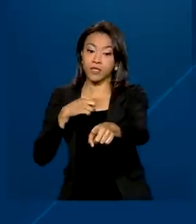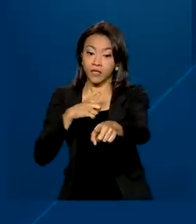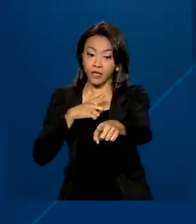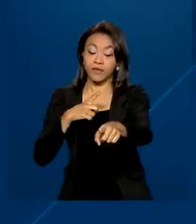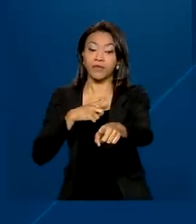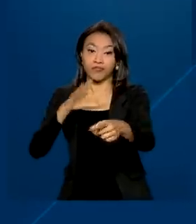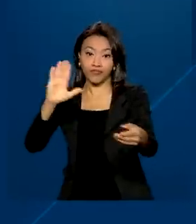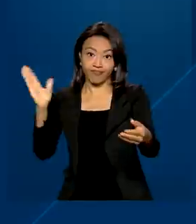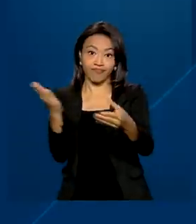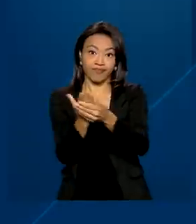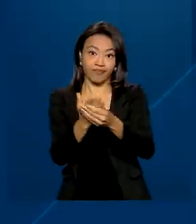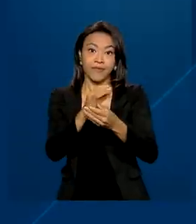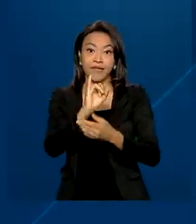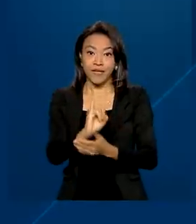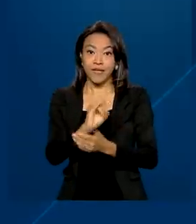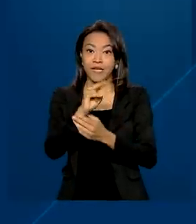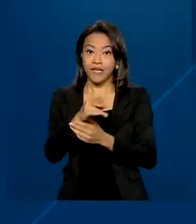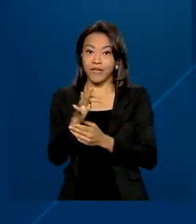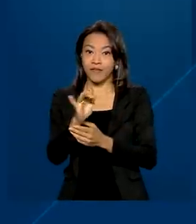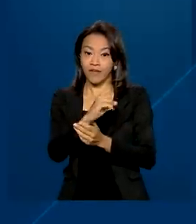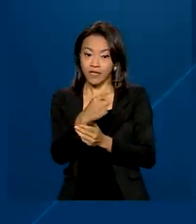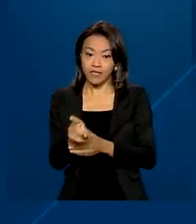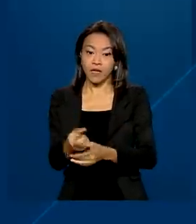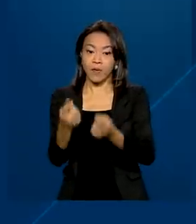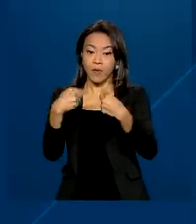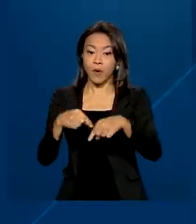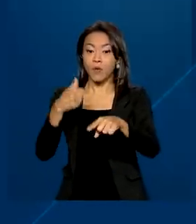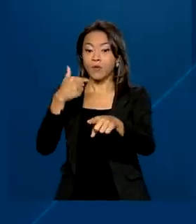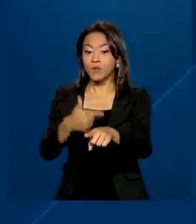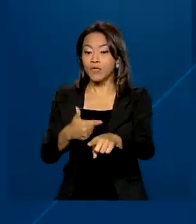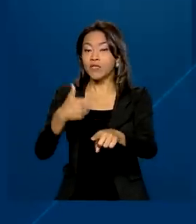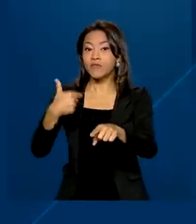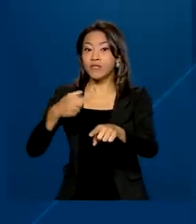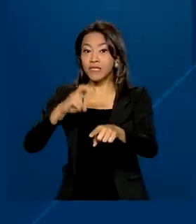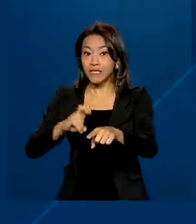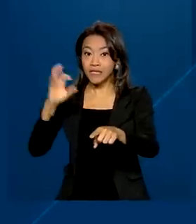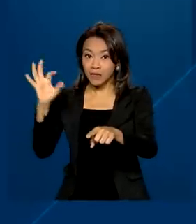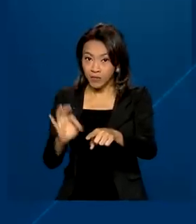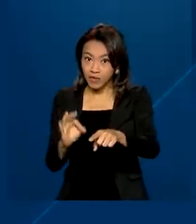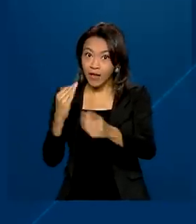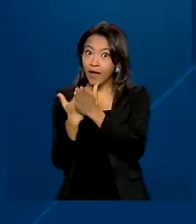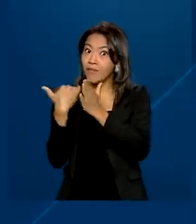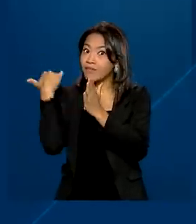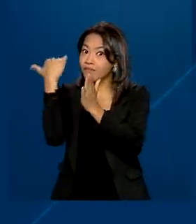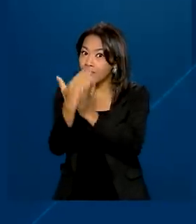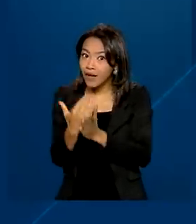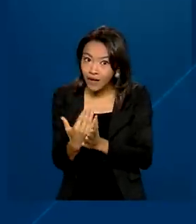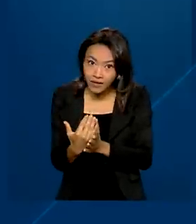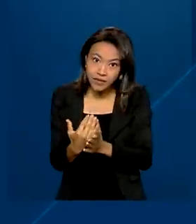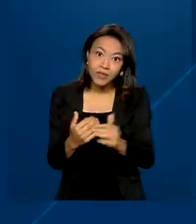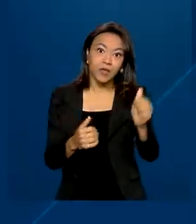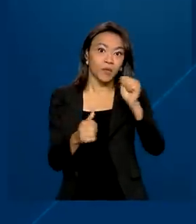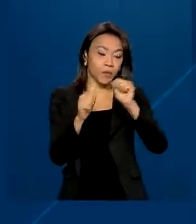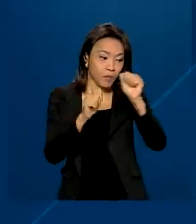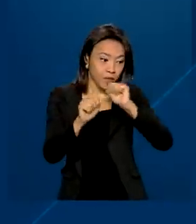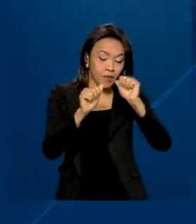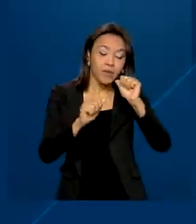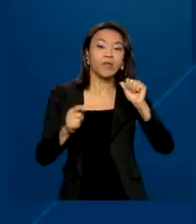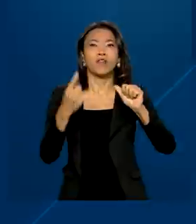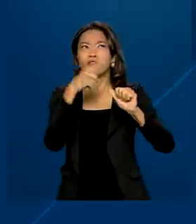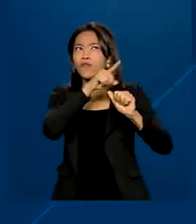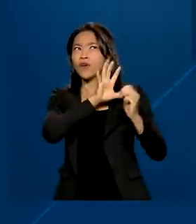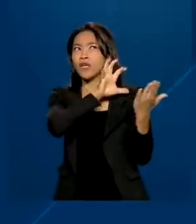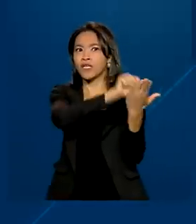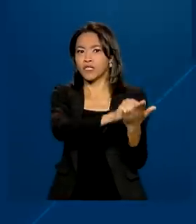emitidos, 225% a mais que o número de autos por alcoolemia emitidos ano